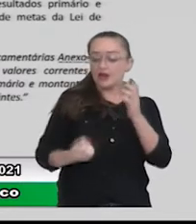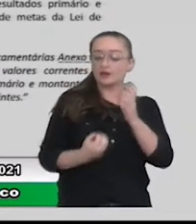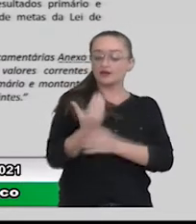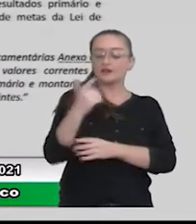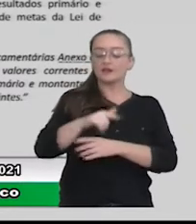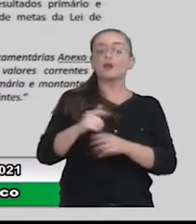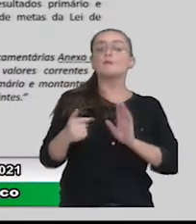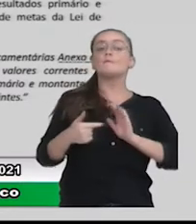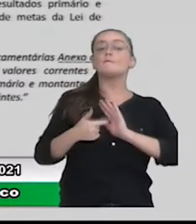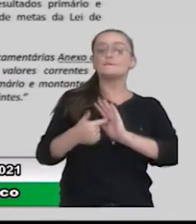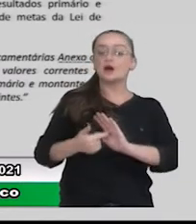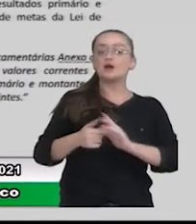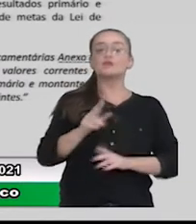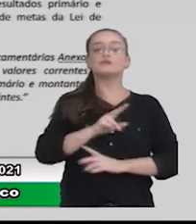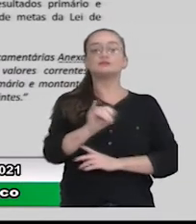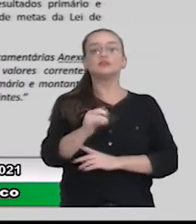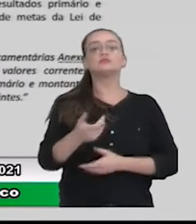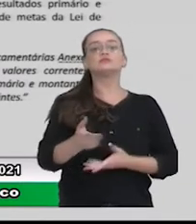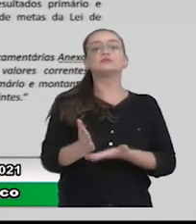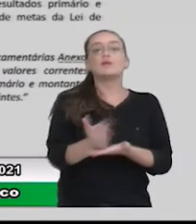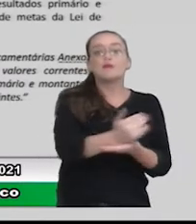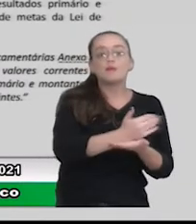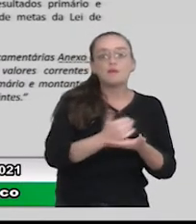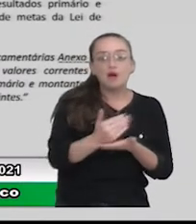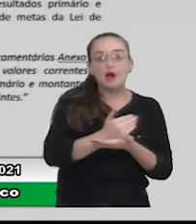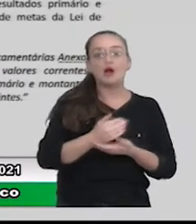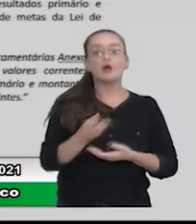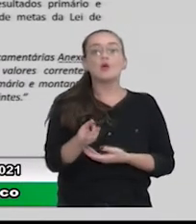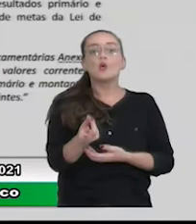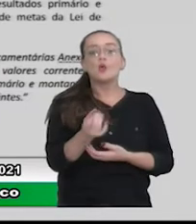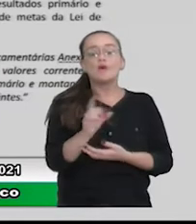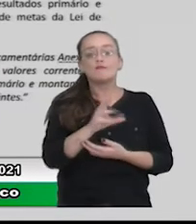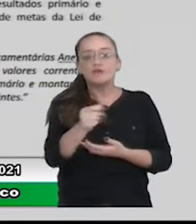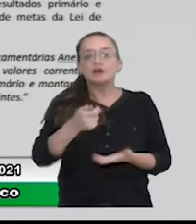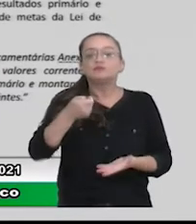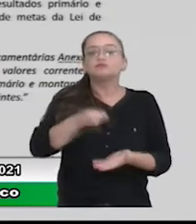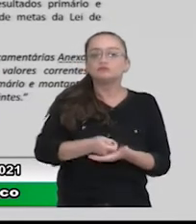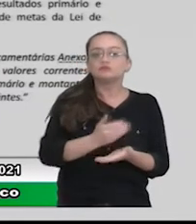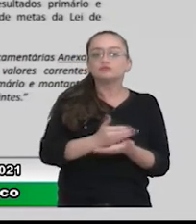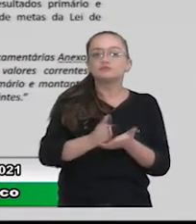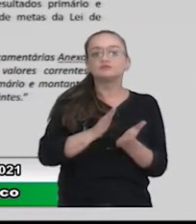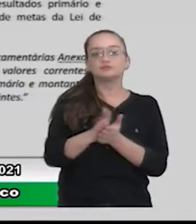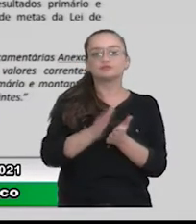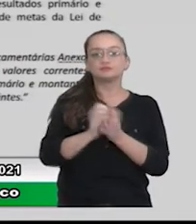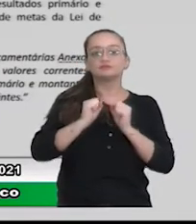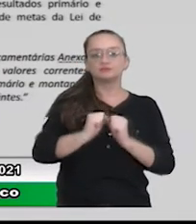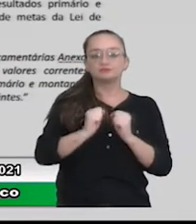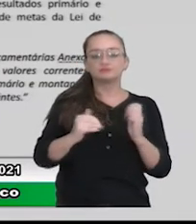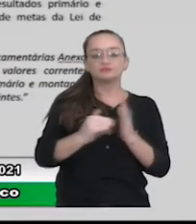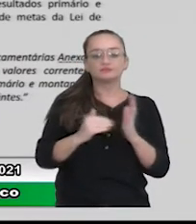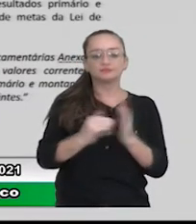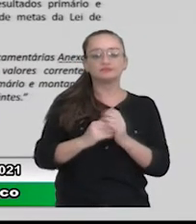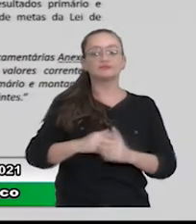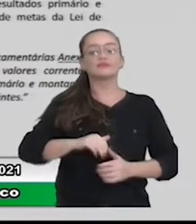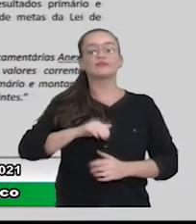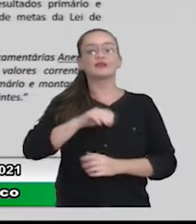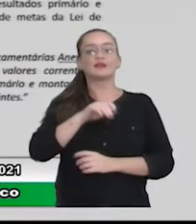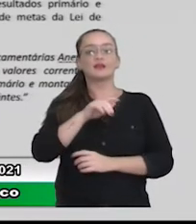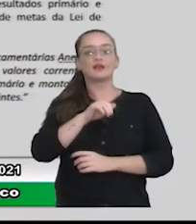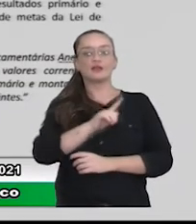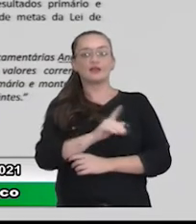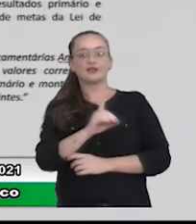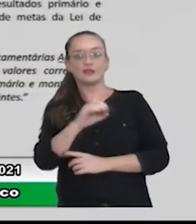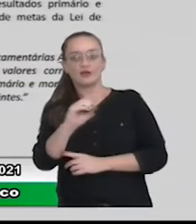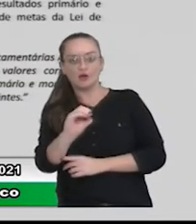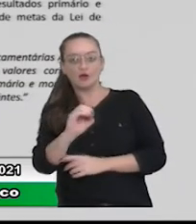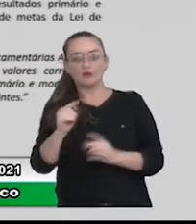quanto que a gente vai arrecadar, o quanto que a gente vai fixar de despesas. Então, a LDO vem para dar a diretriz